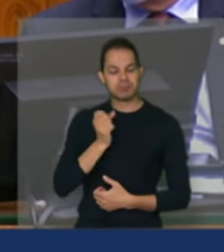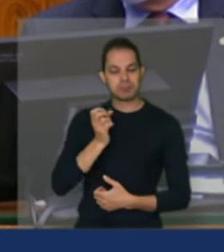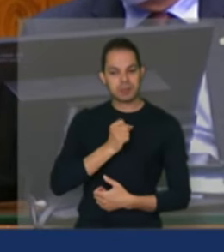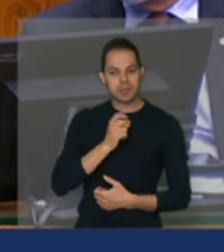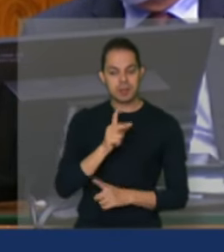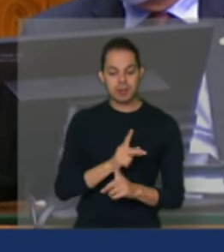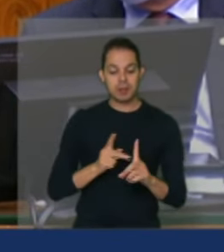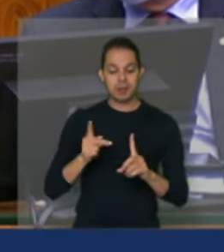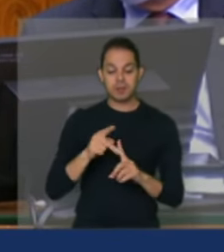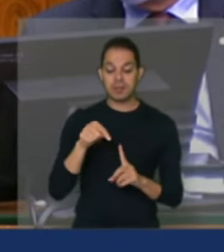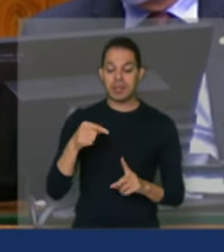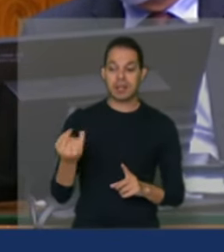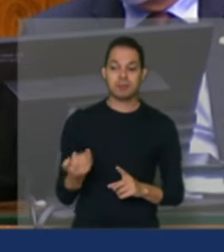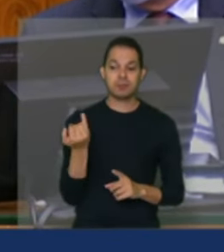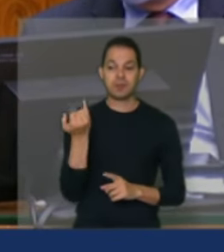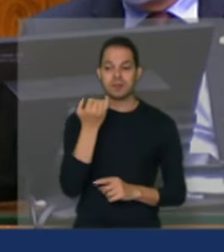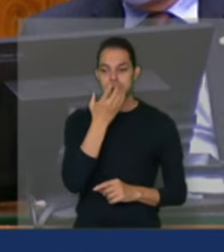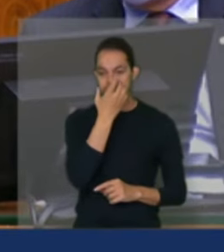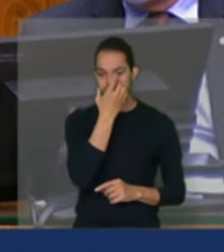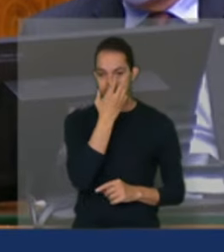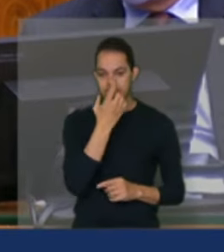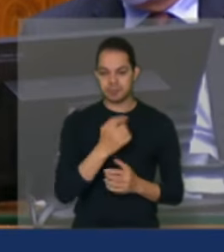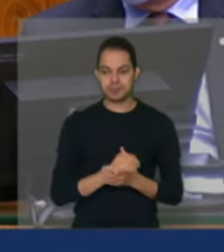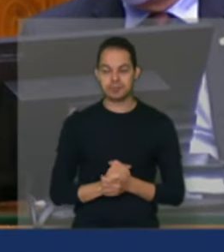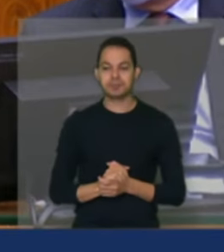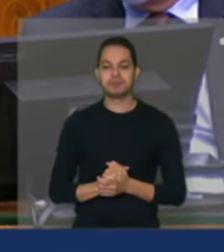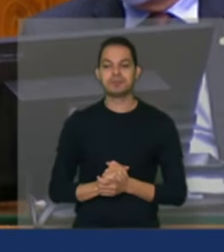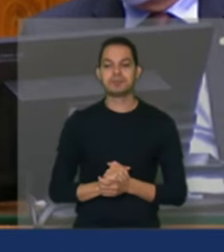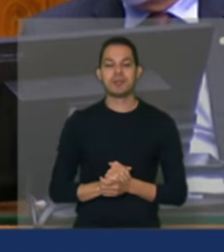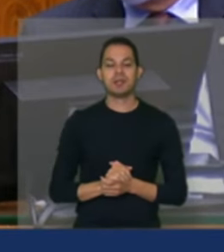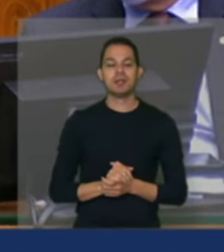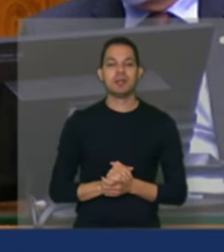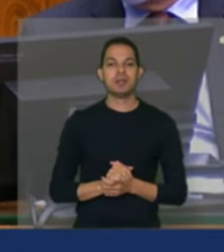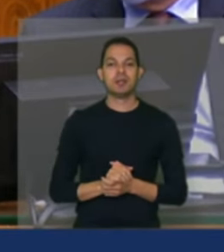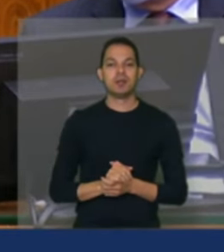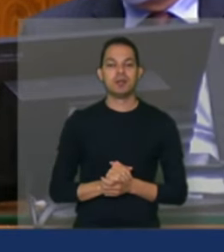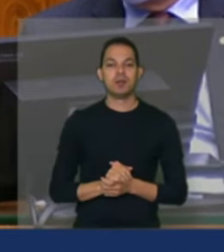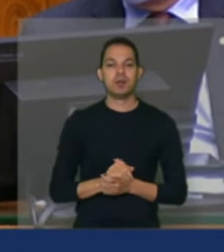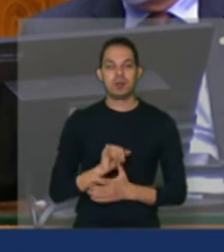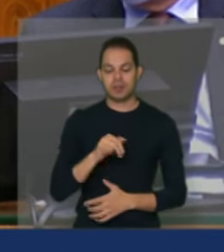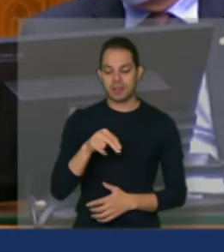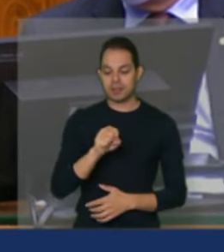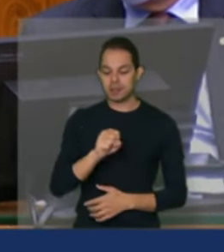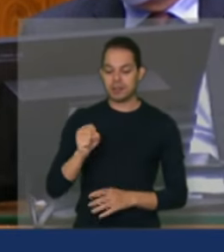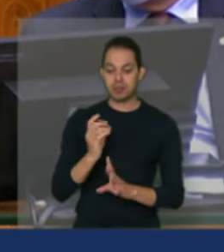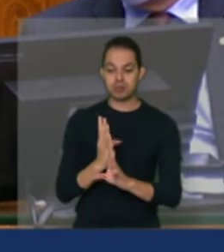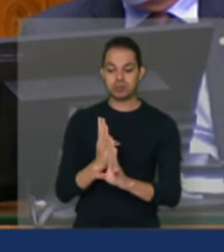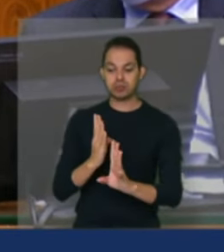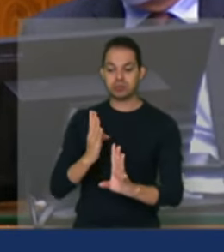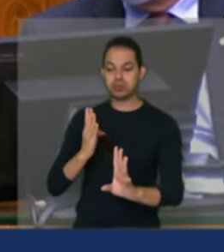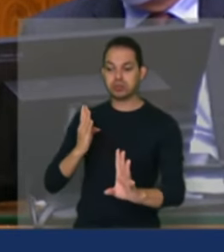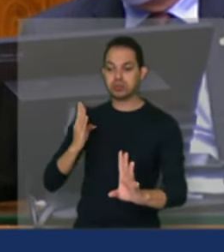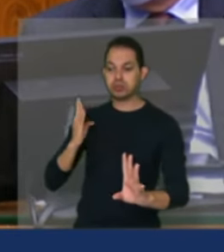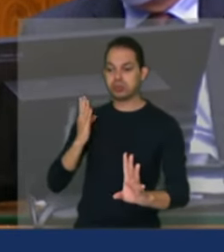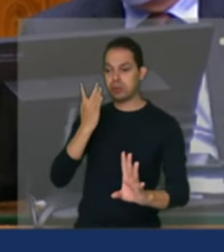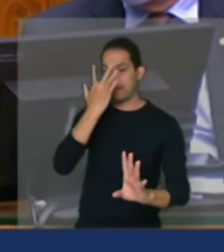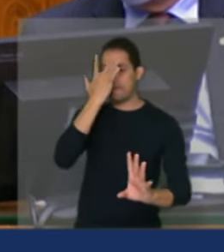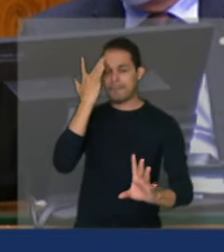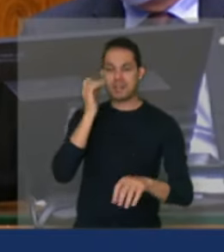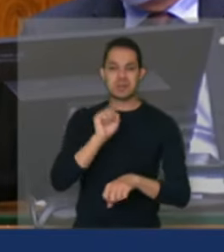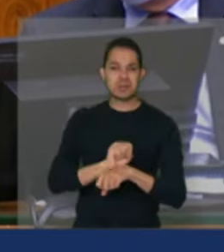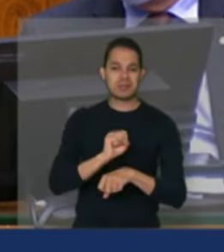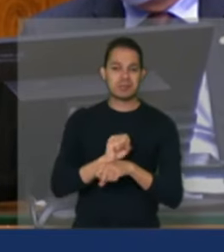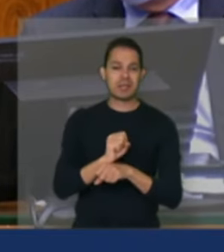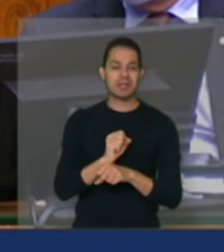é algo tão importante. E continuamos lutando porque a fila nas agências do INSS está muito grande, inclusive pessoas com mais de dois,